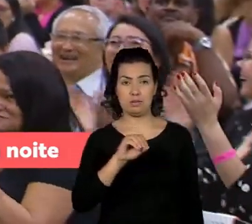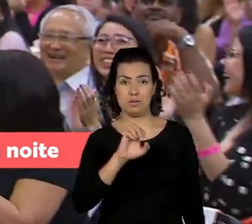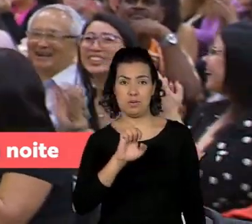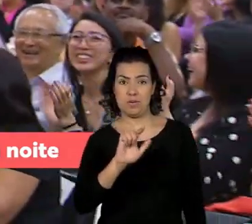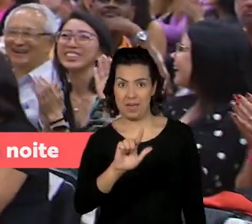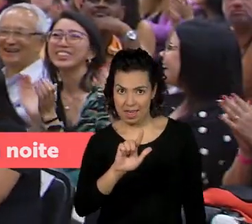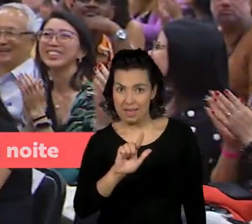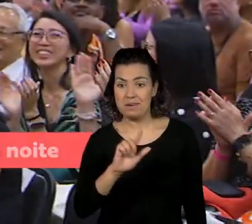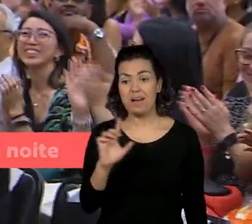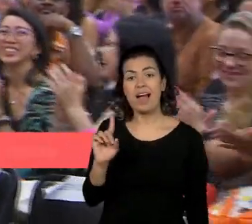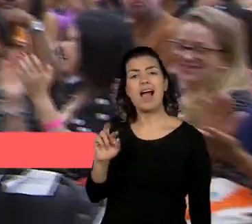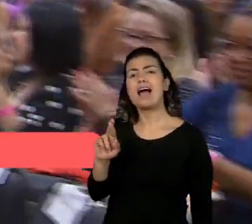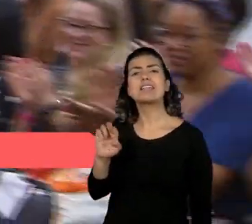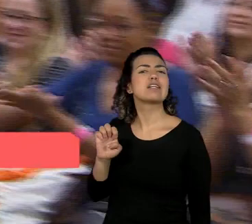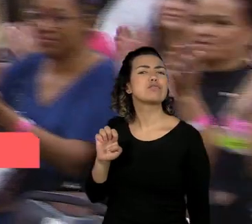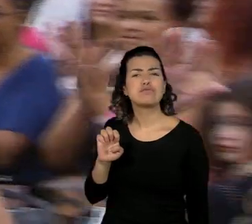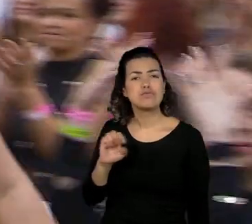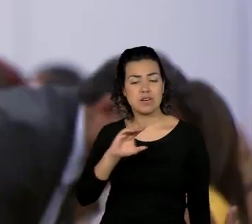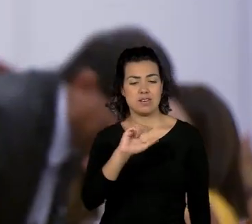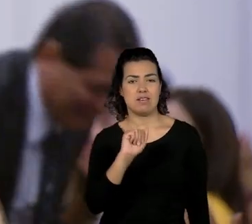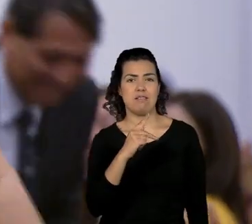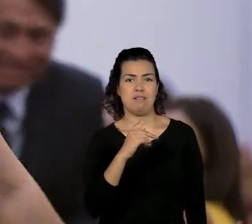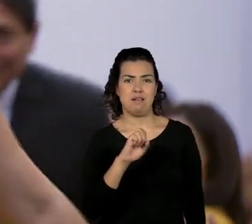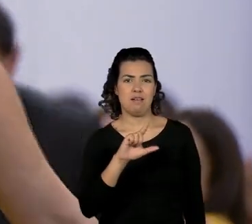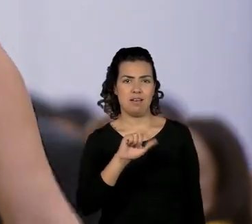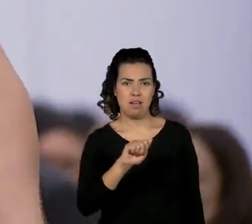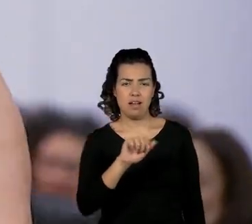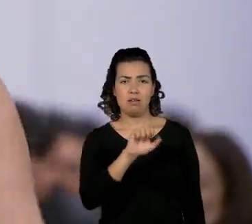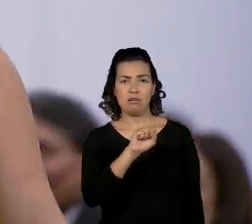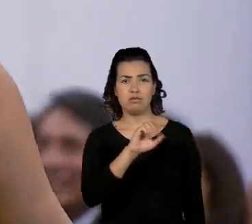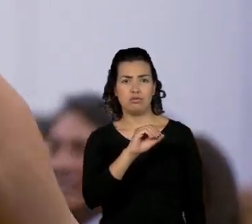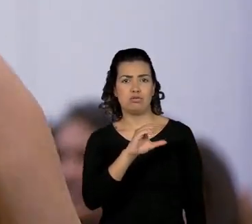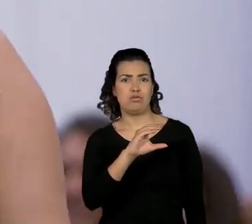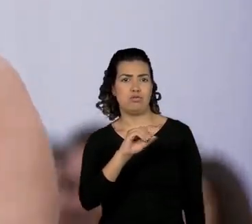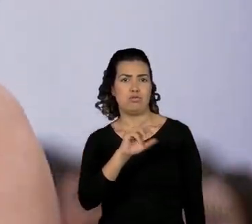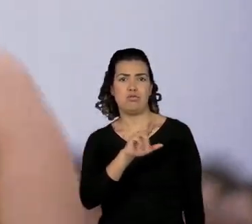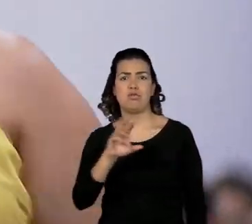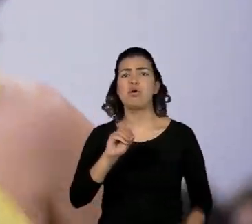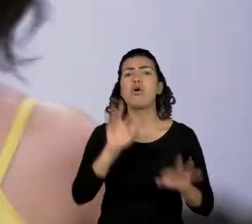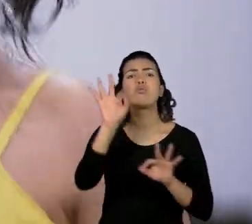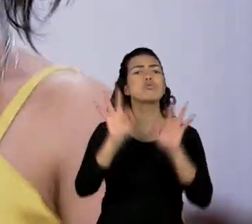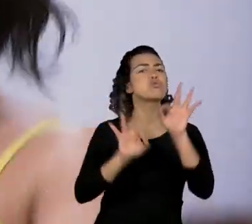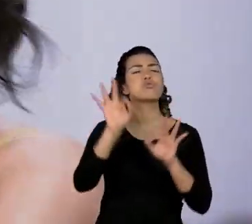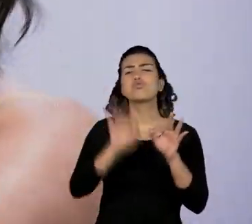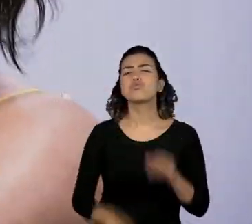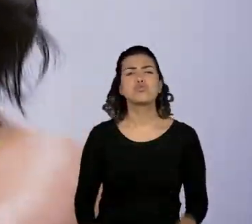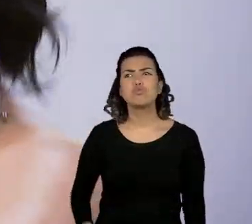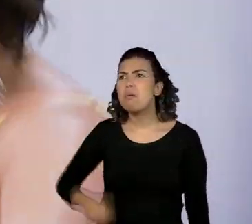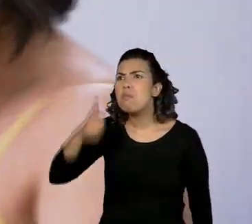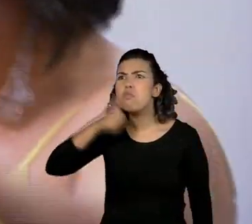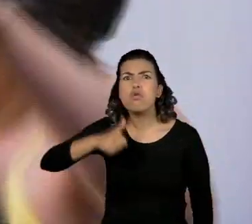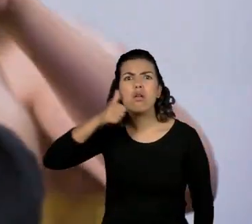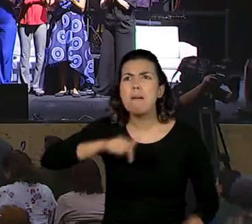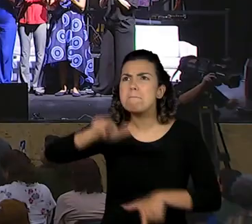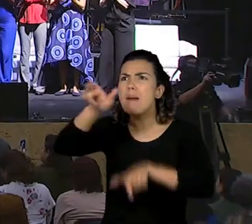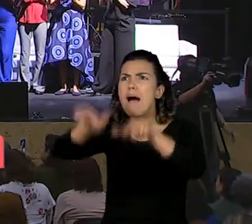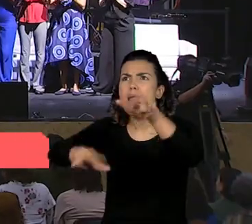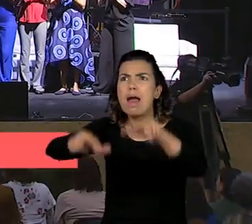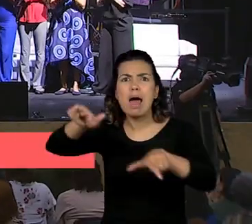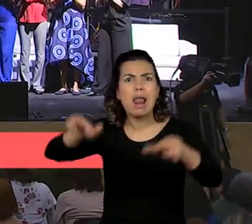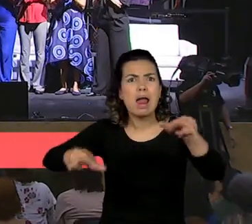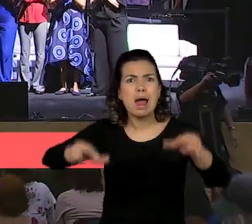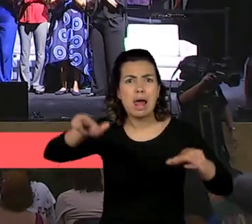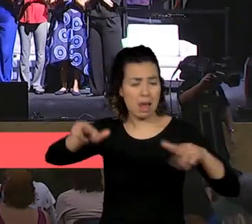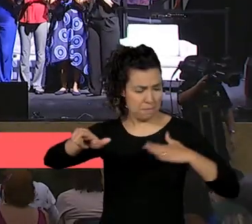DREC, Tela de Socorro, com o projeto Mulheres da Minha Vida. Está aí o grande momento da